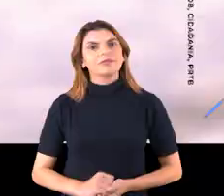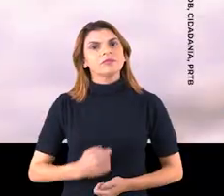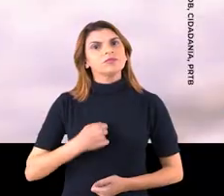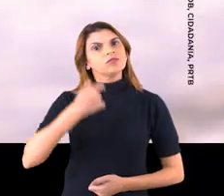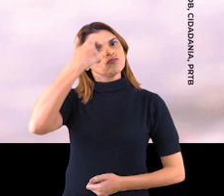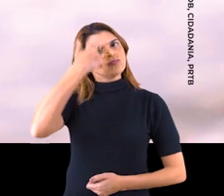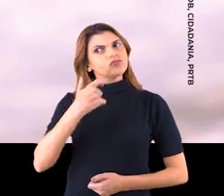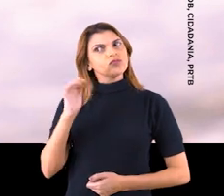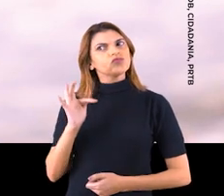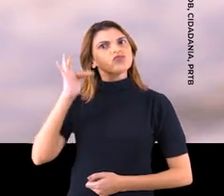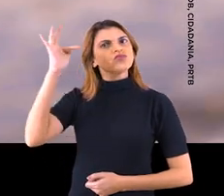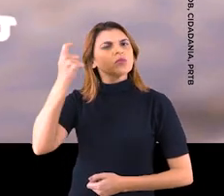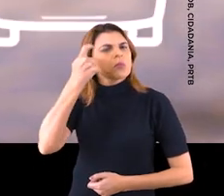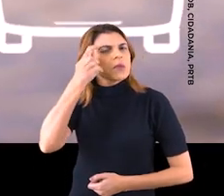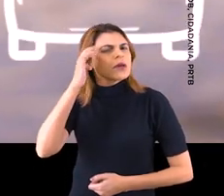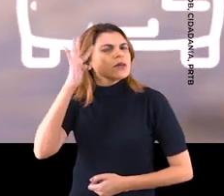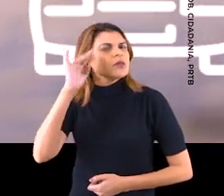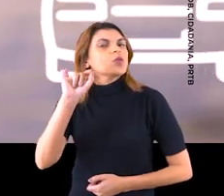Eu quero ser polícia.